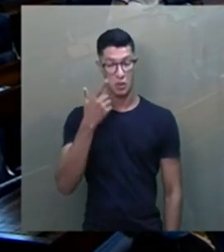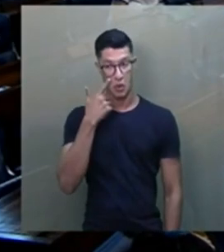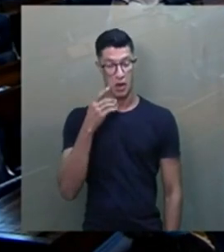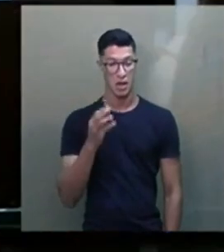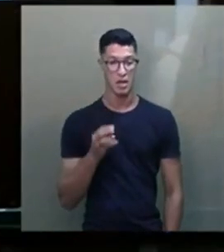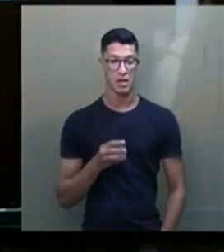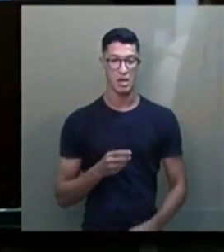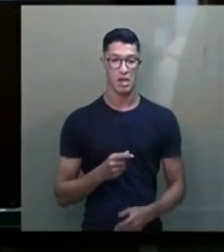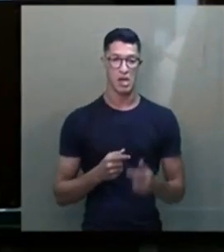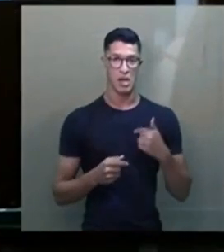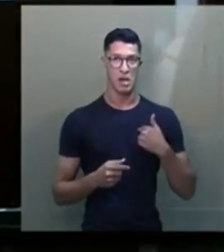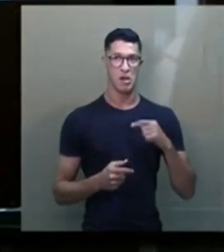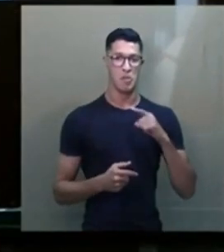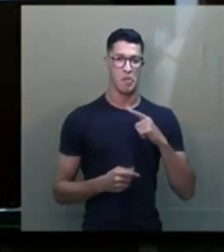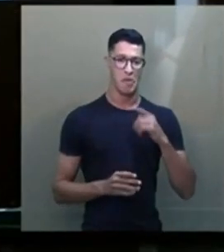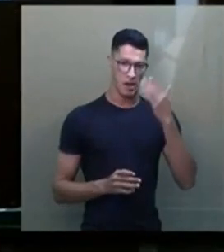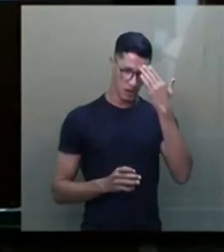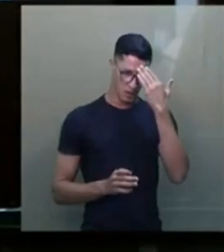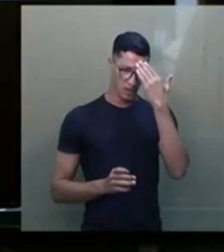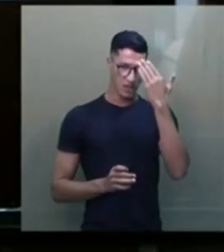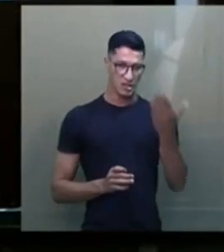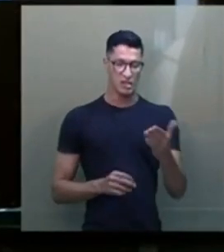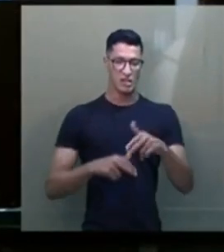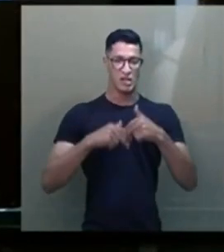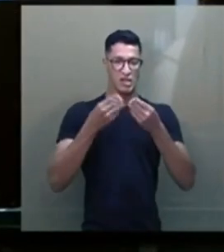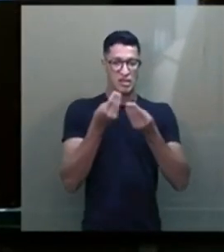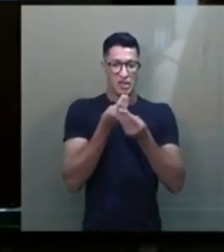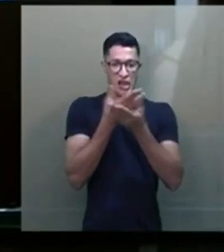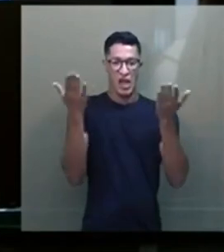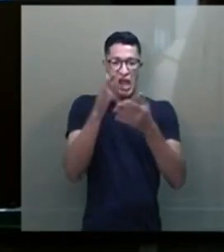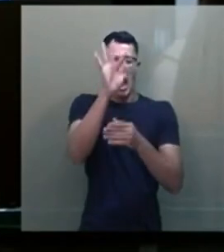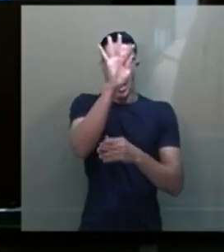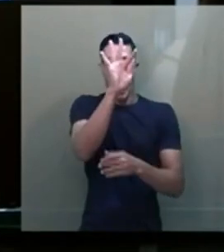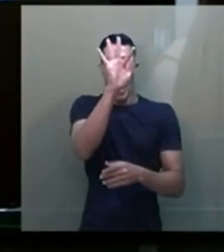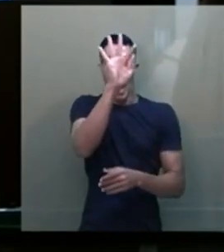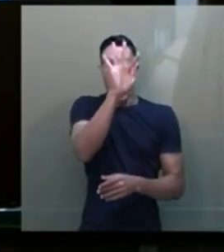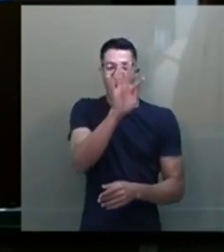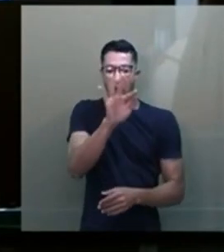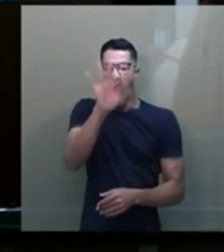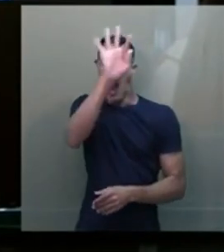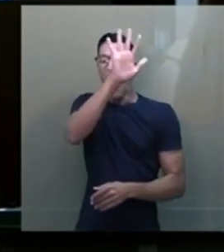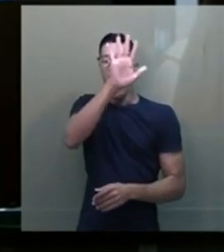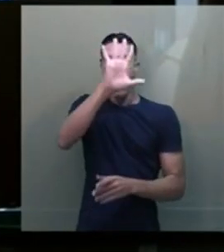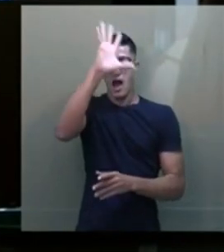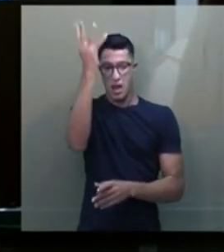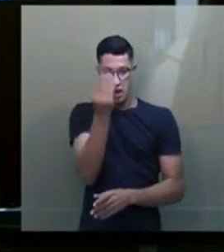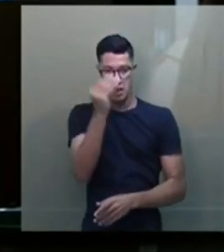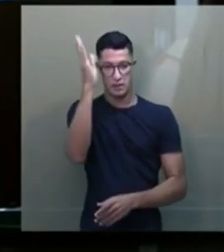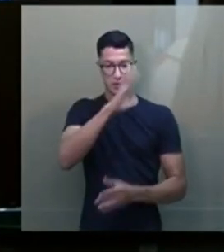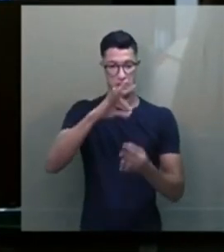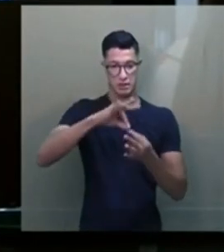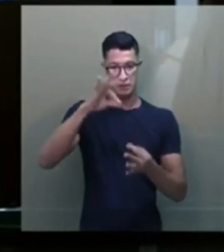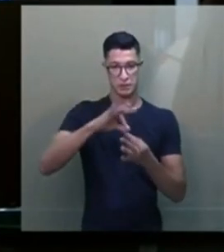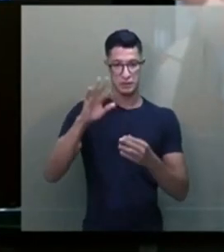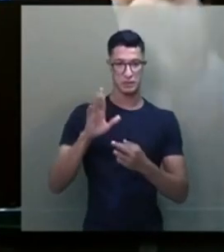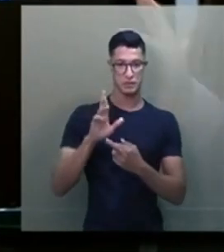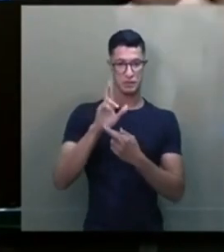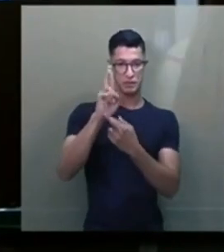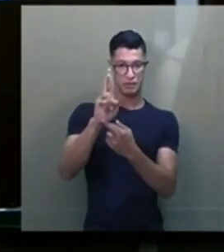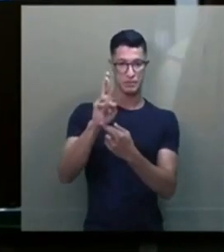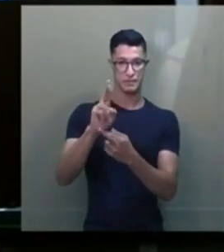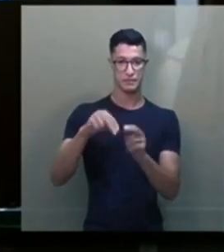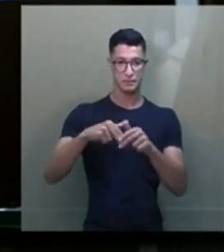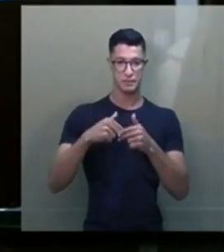eu tenho que agradecer aqui publicamente a Federação Espírita Brasileira, que está aqui representada